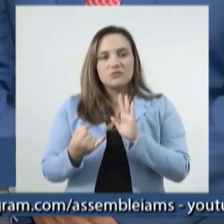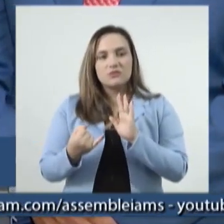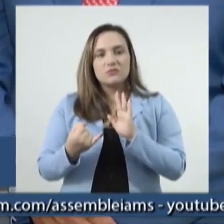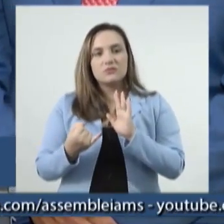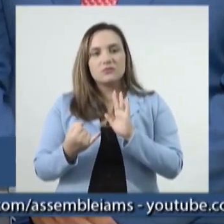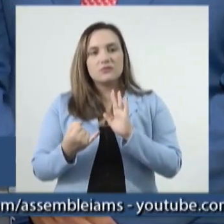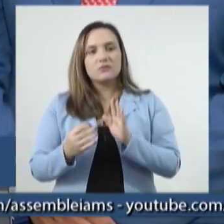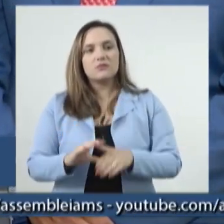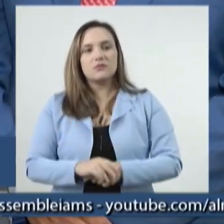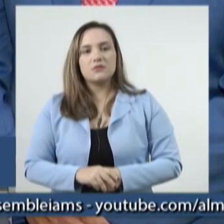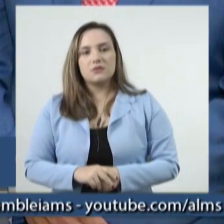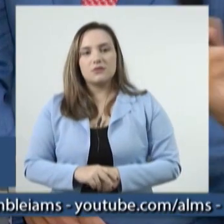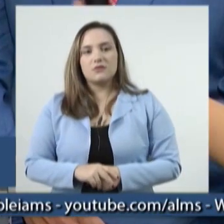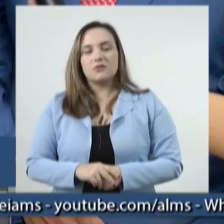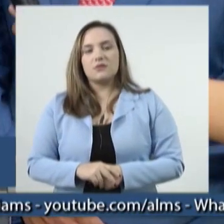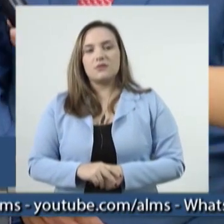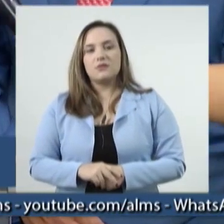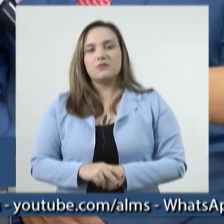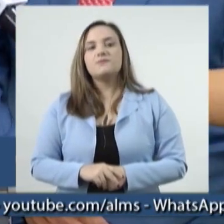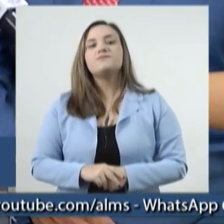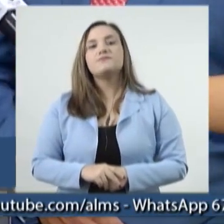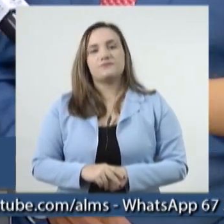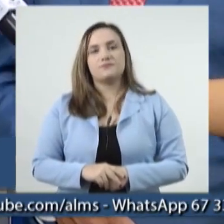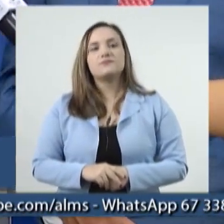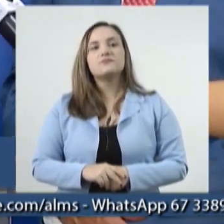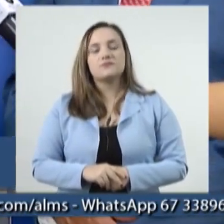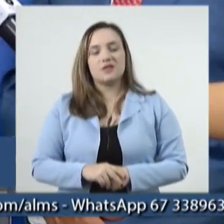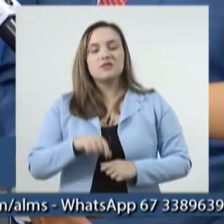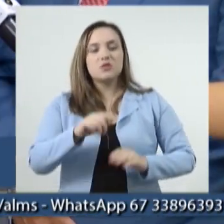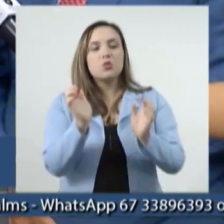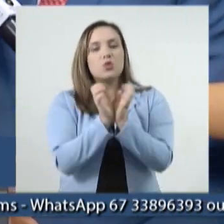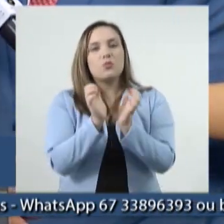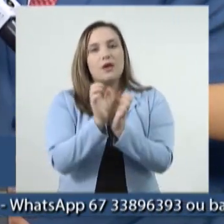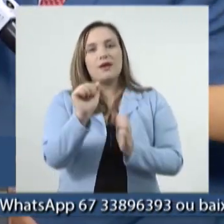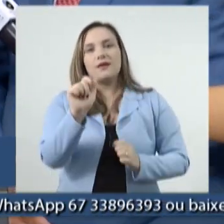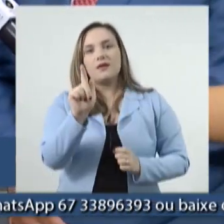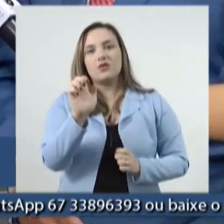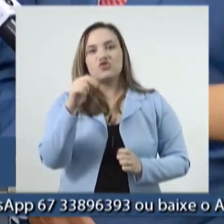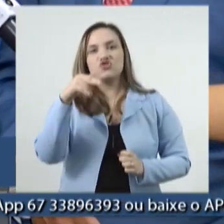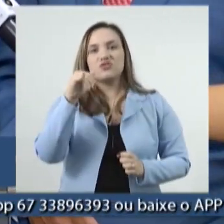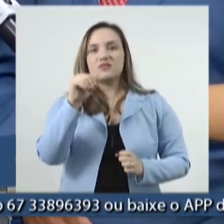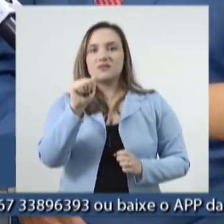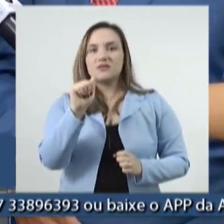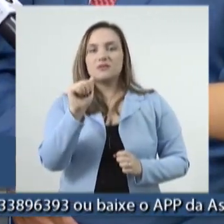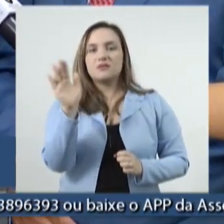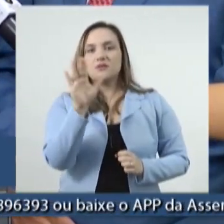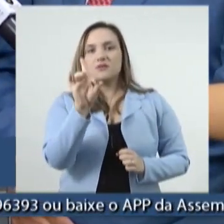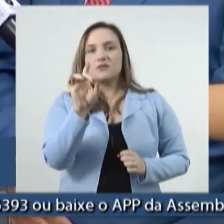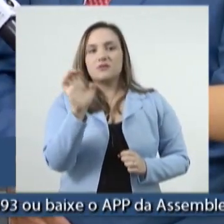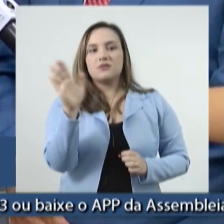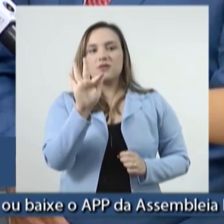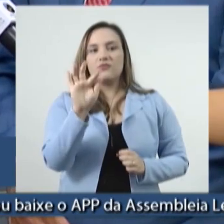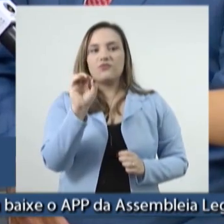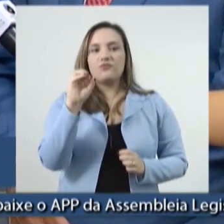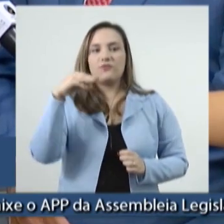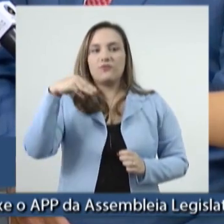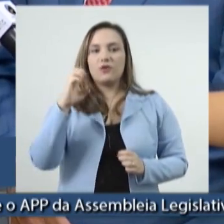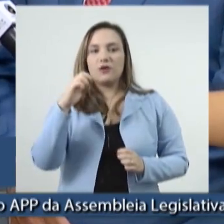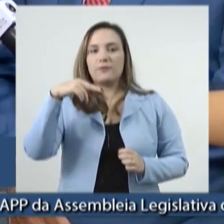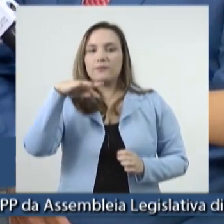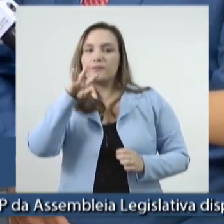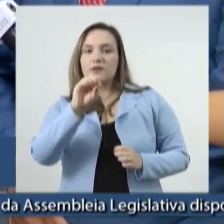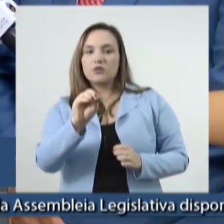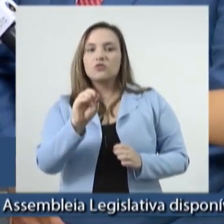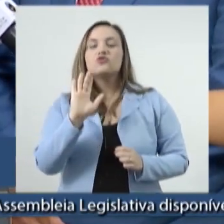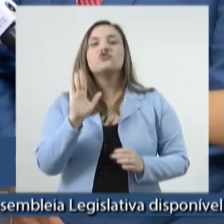uma novidade no estado. A Secretaria de Desenvolvimento já